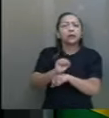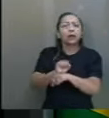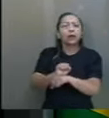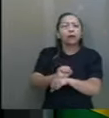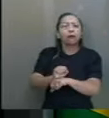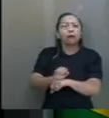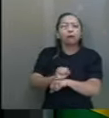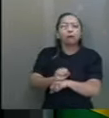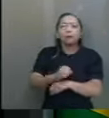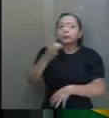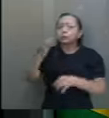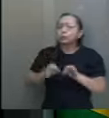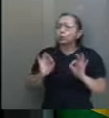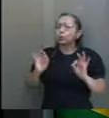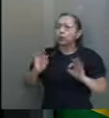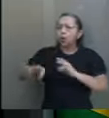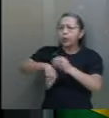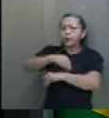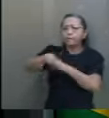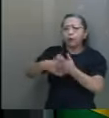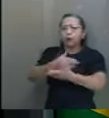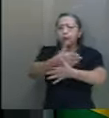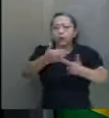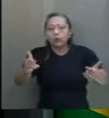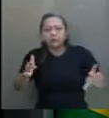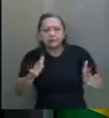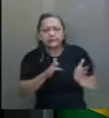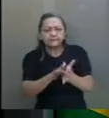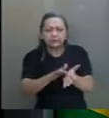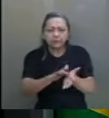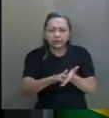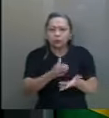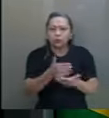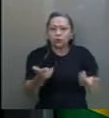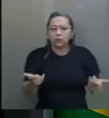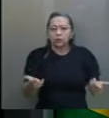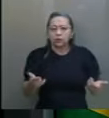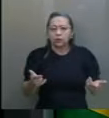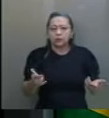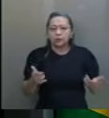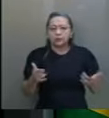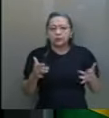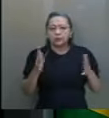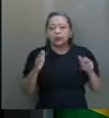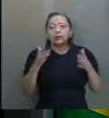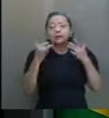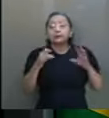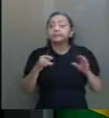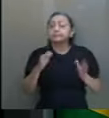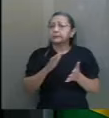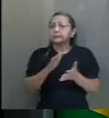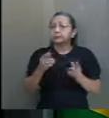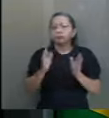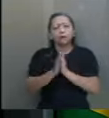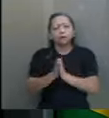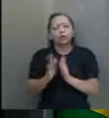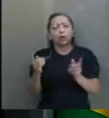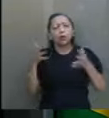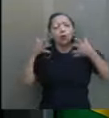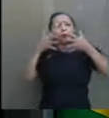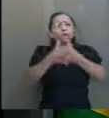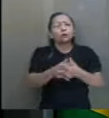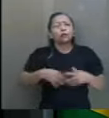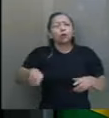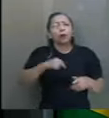que não se envolva em túnicas de teatro. Quem que não nos confunda com a vã retórica